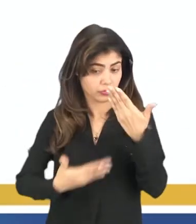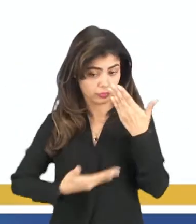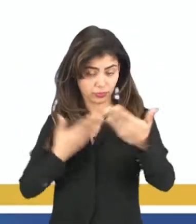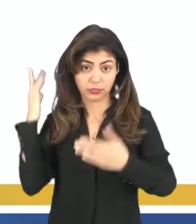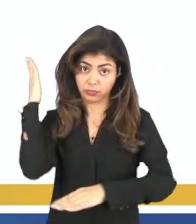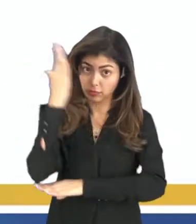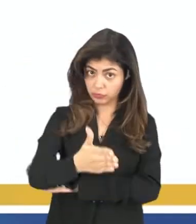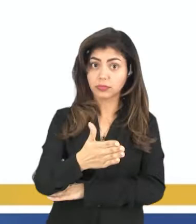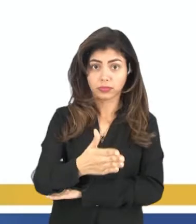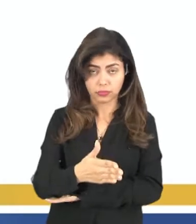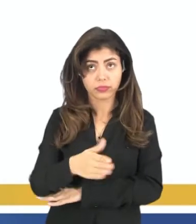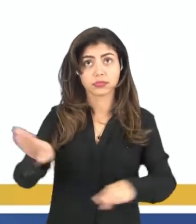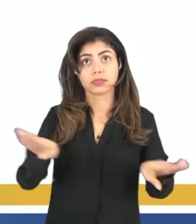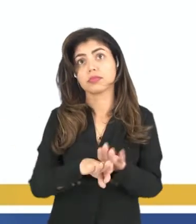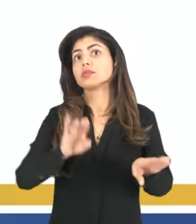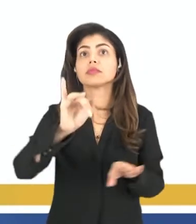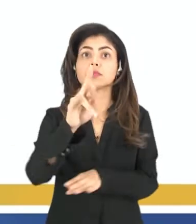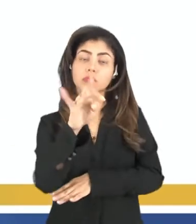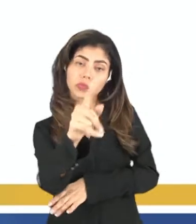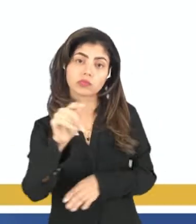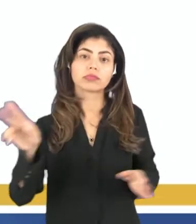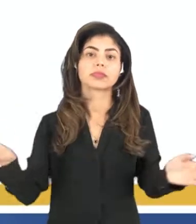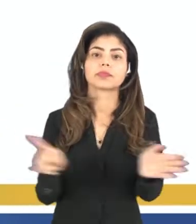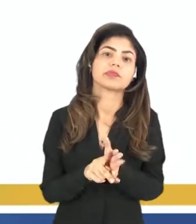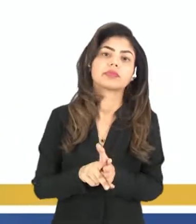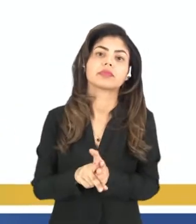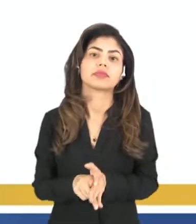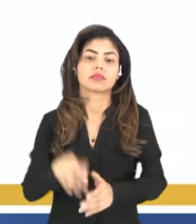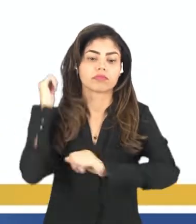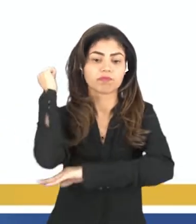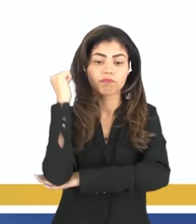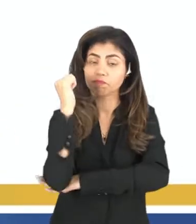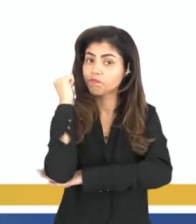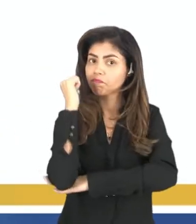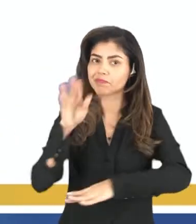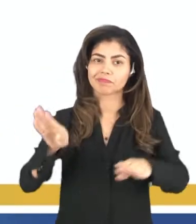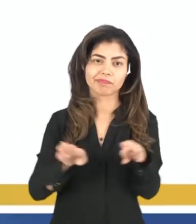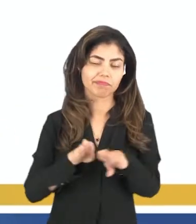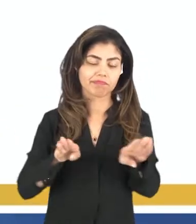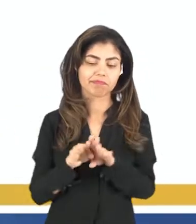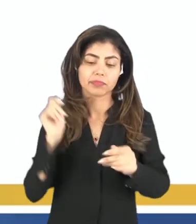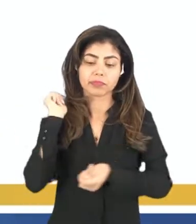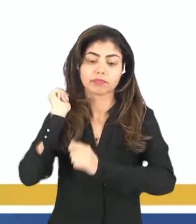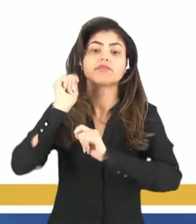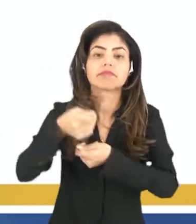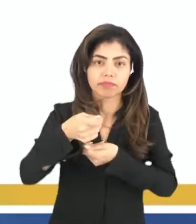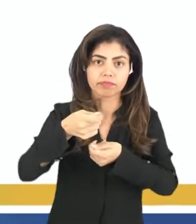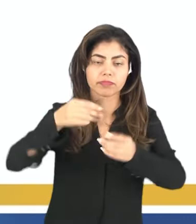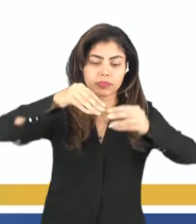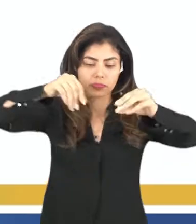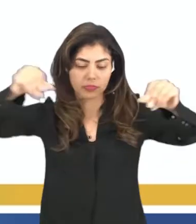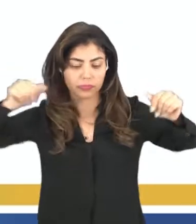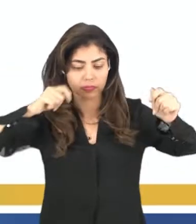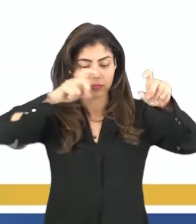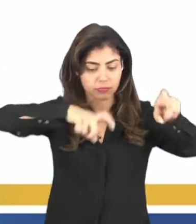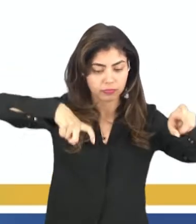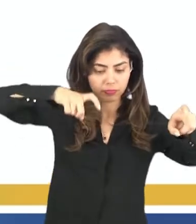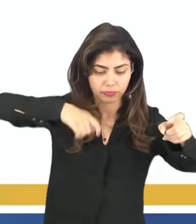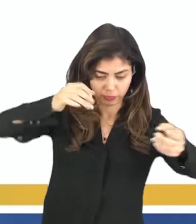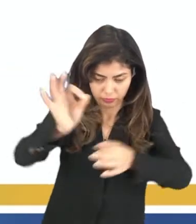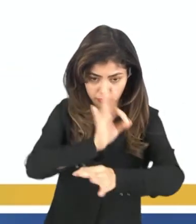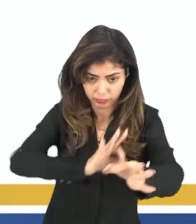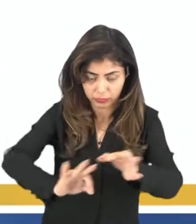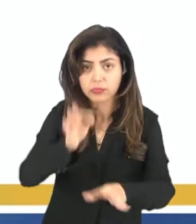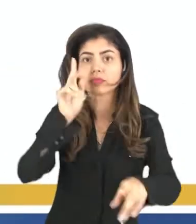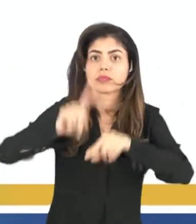direta e indireta com ela, através da caça, pesca, plantio e colheita de alimentos, né?